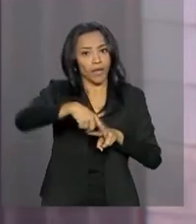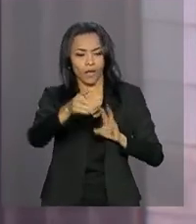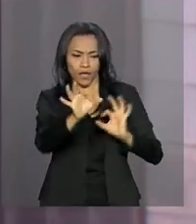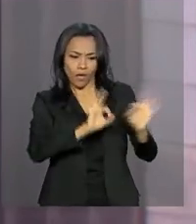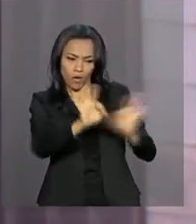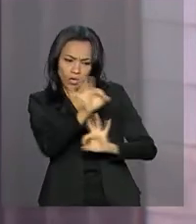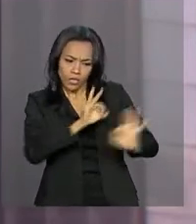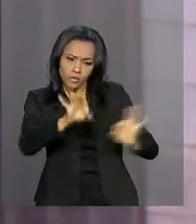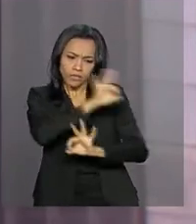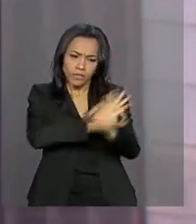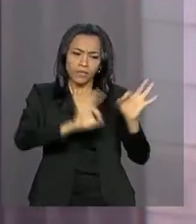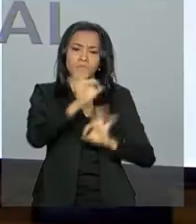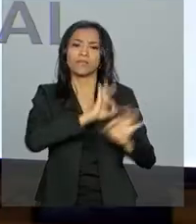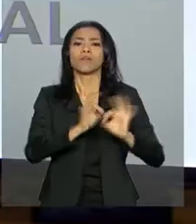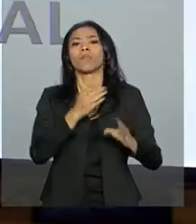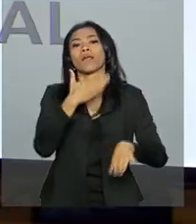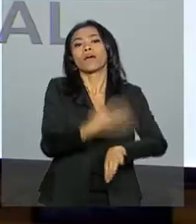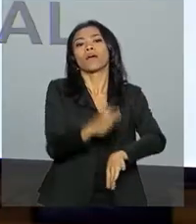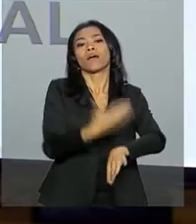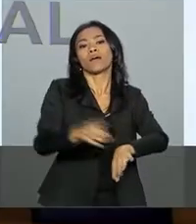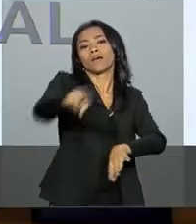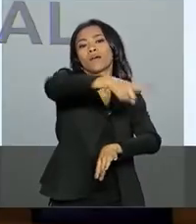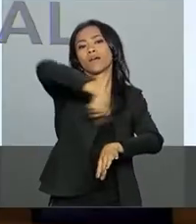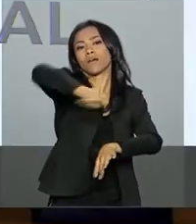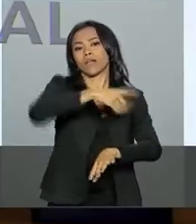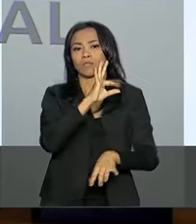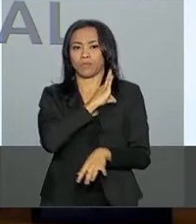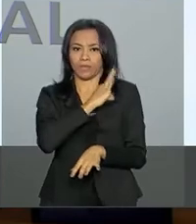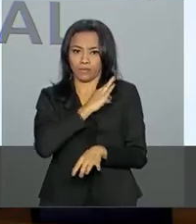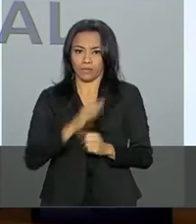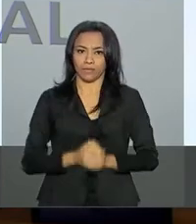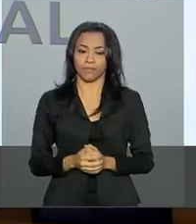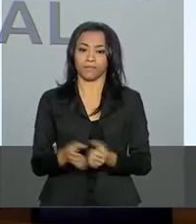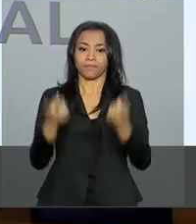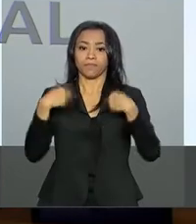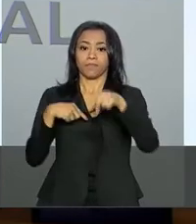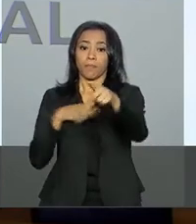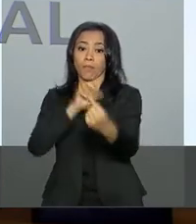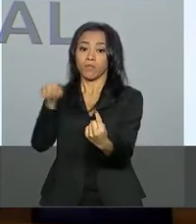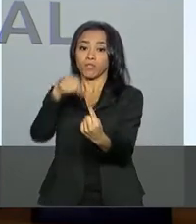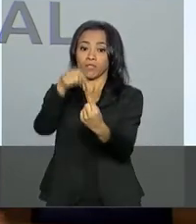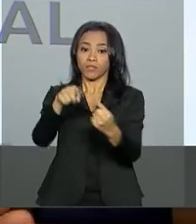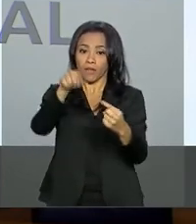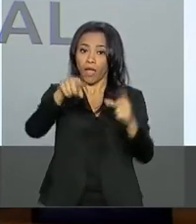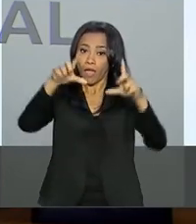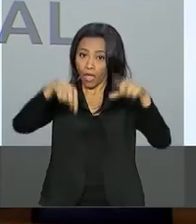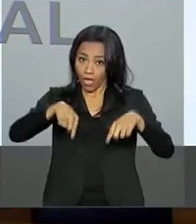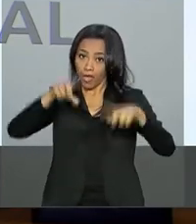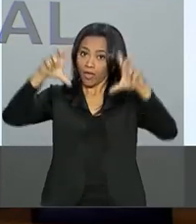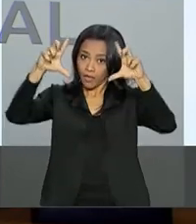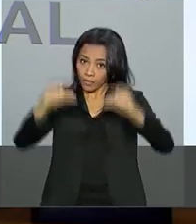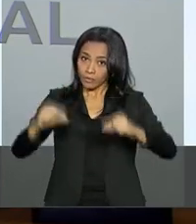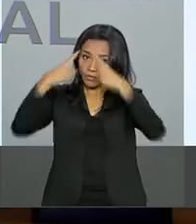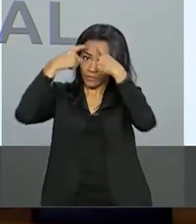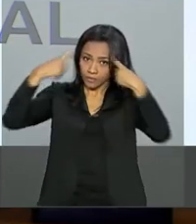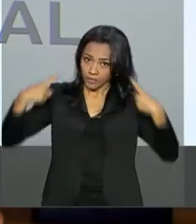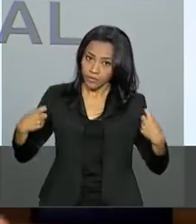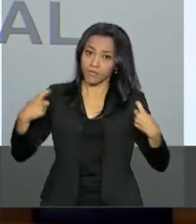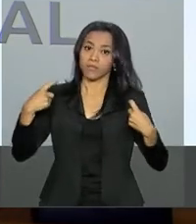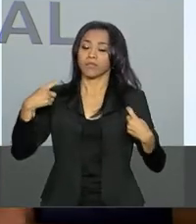reequipar as polícias. Essas ações emergenciais visam reduzir os índices de criminalidade. Basicamente, são as ações